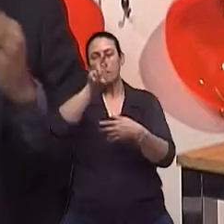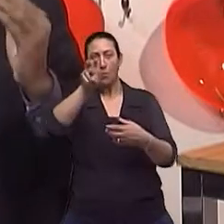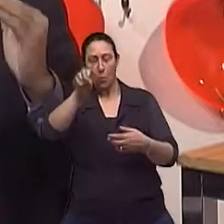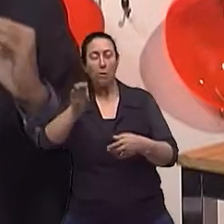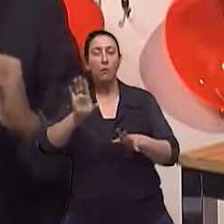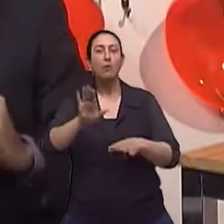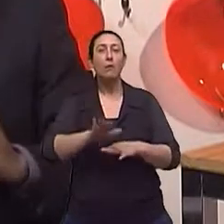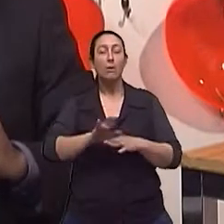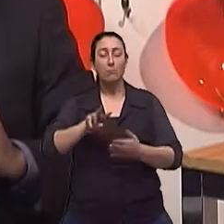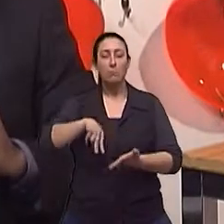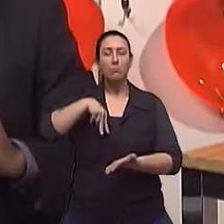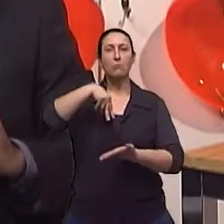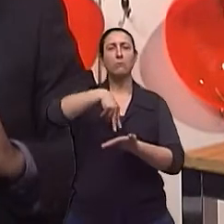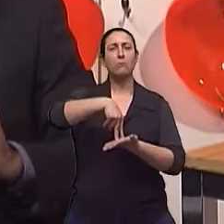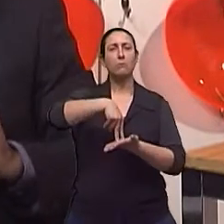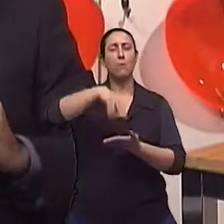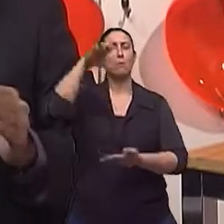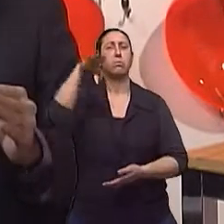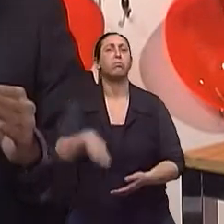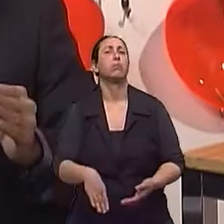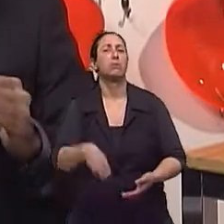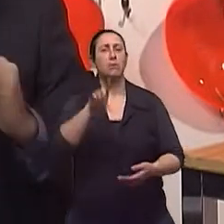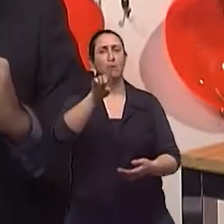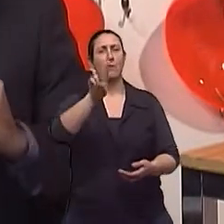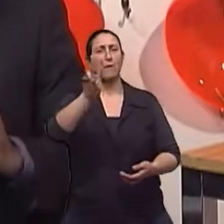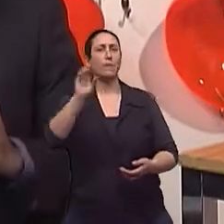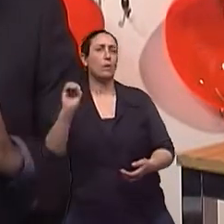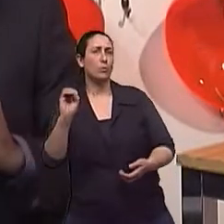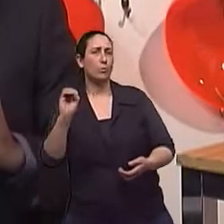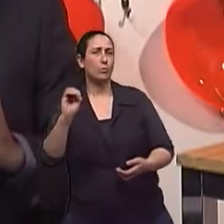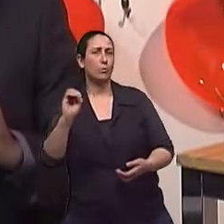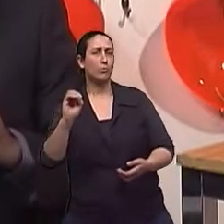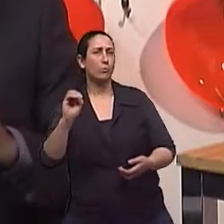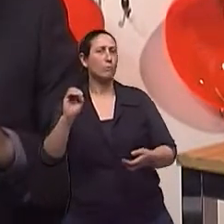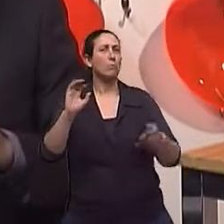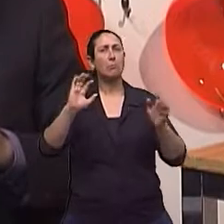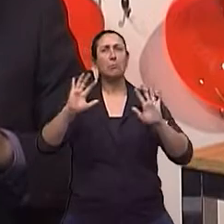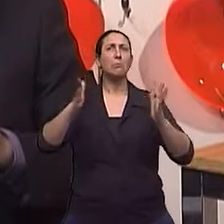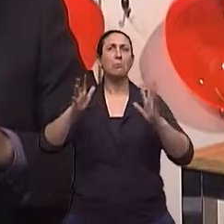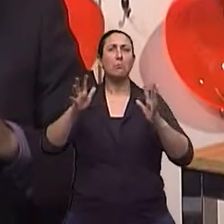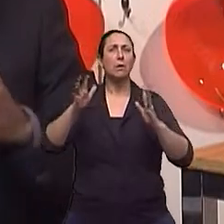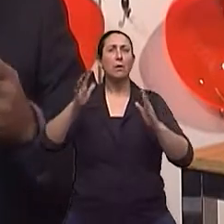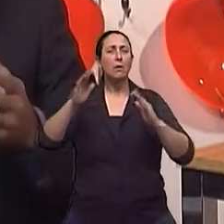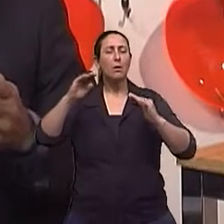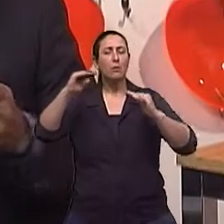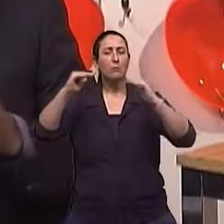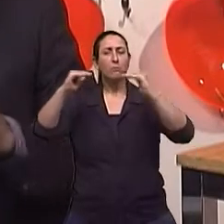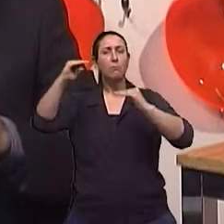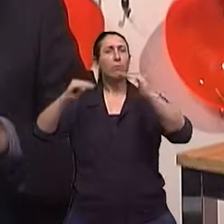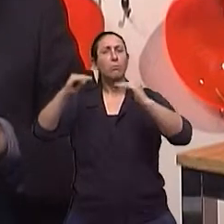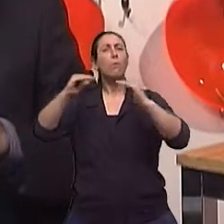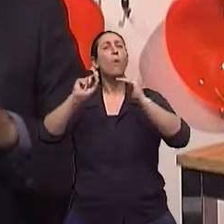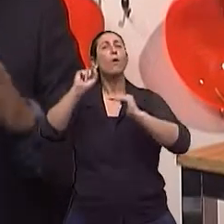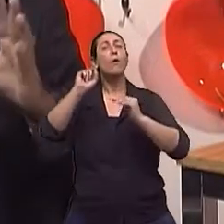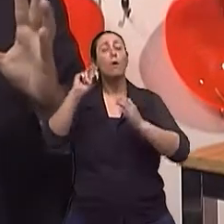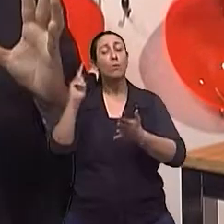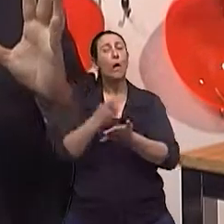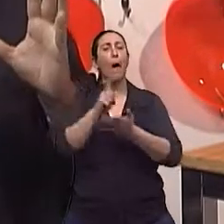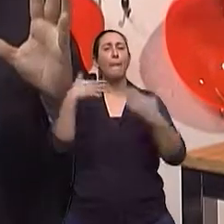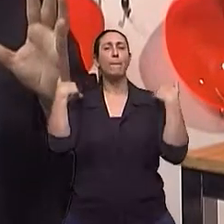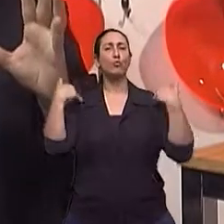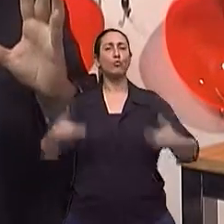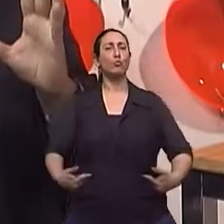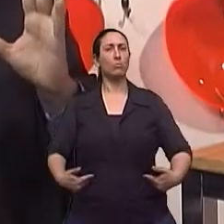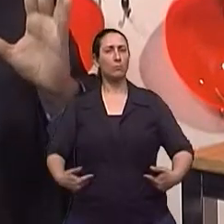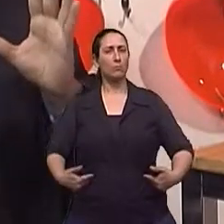né? Quando ela fica de pé, essa pressão cai para 12 ou 120, que é uma queda de 30 milímetros de mercúrio, tá? Isso caracterizando hipotensão postural e a